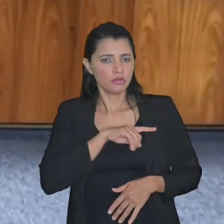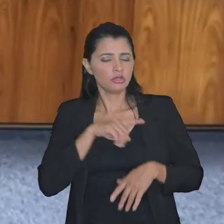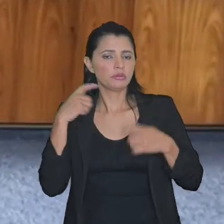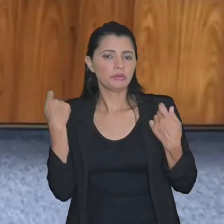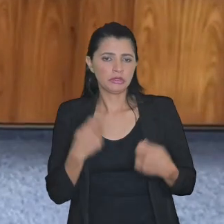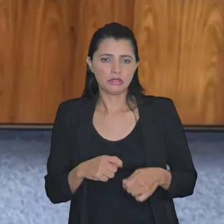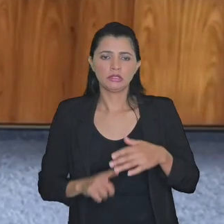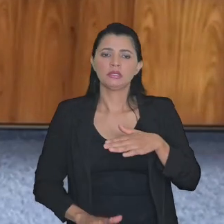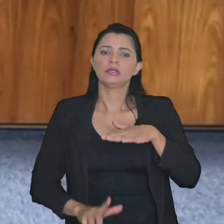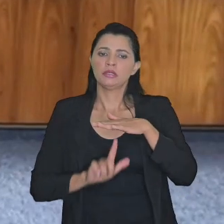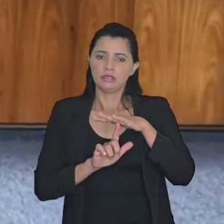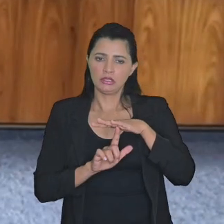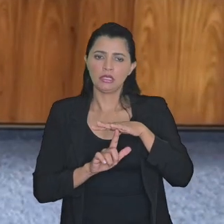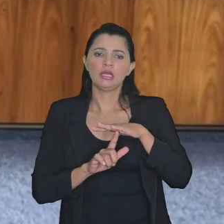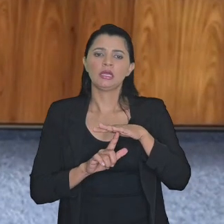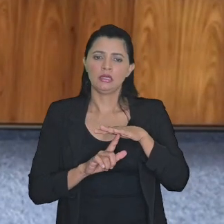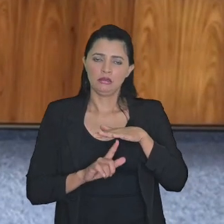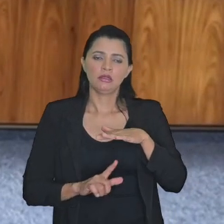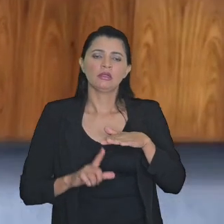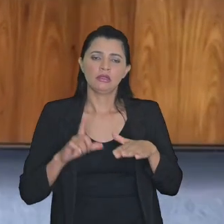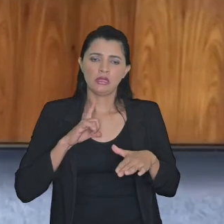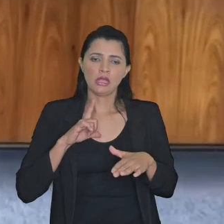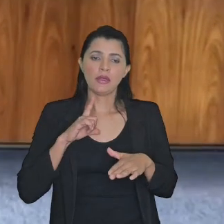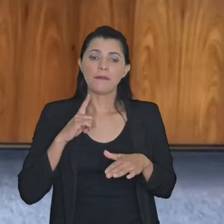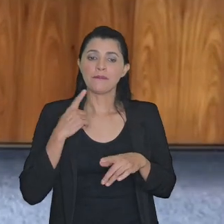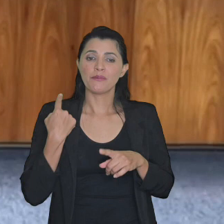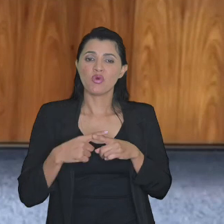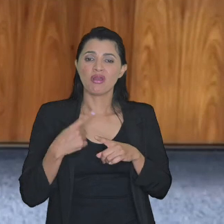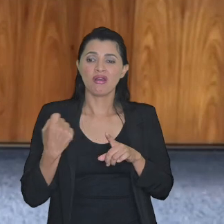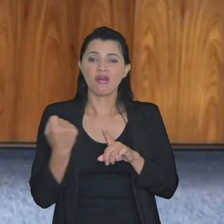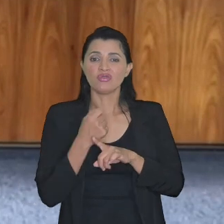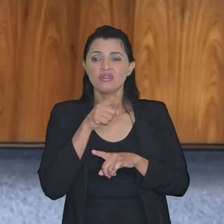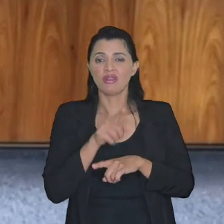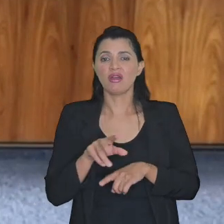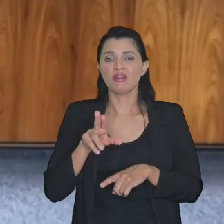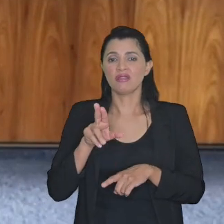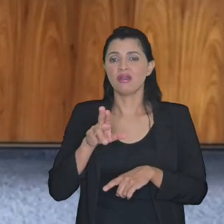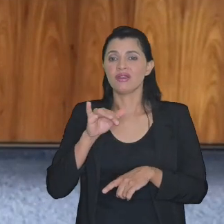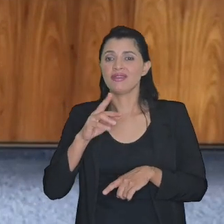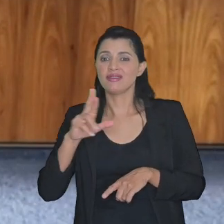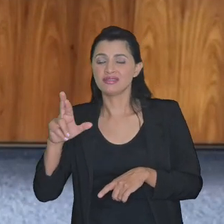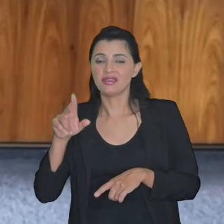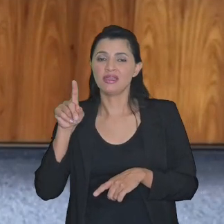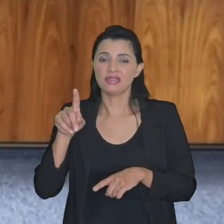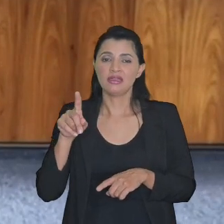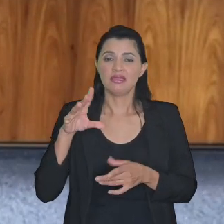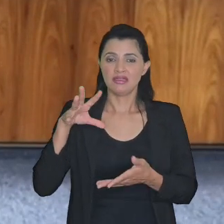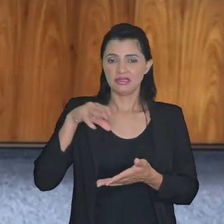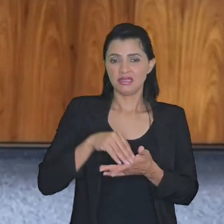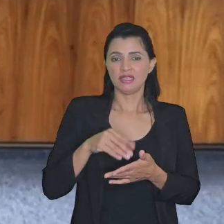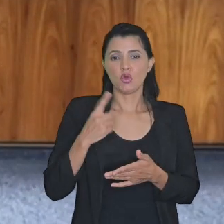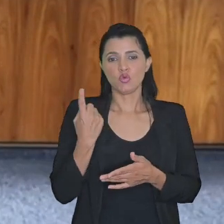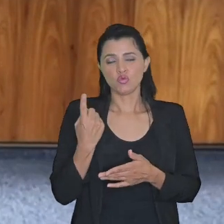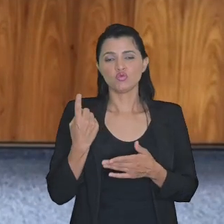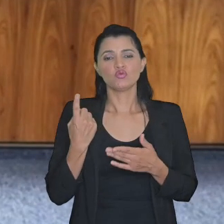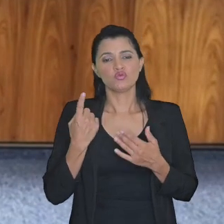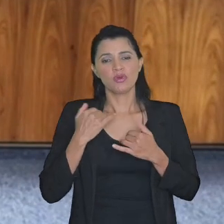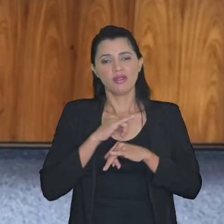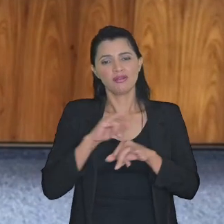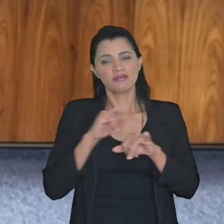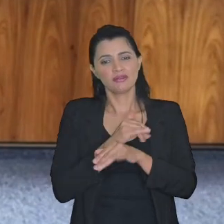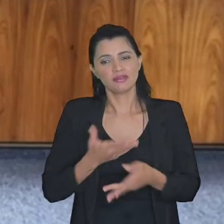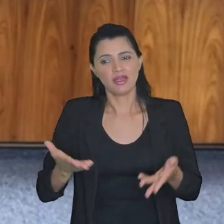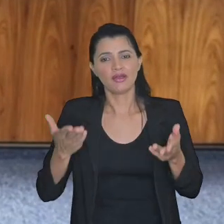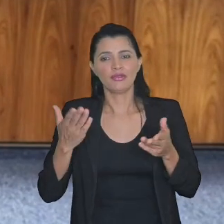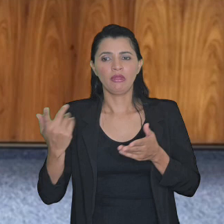precisa ter essas limitações de inscrições até por conta do impacto na Receita Federal senão um edital é lançado e os